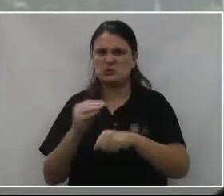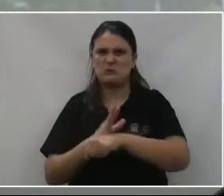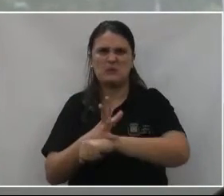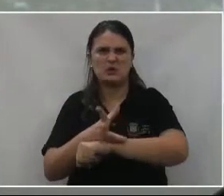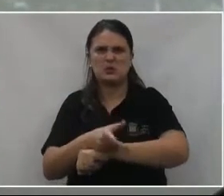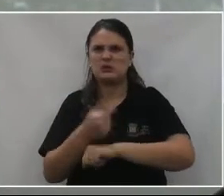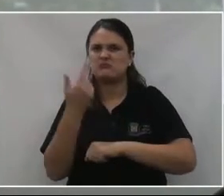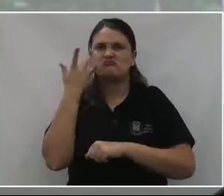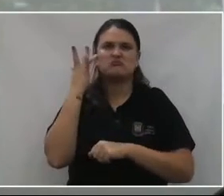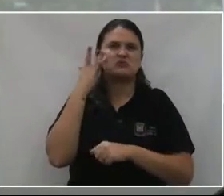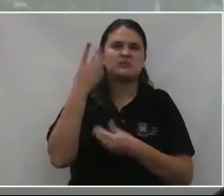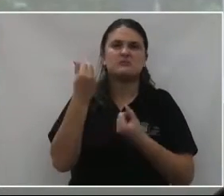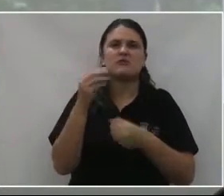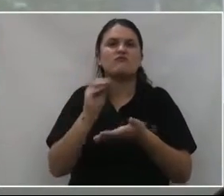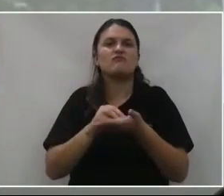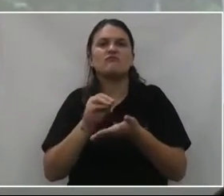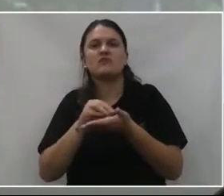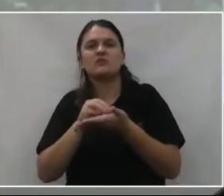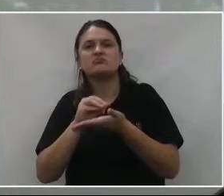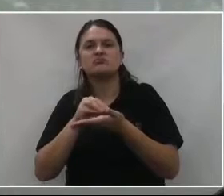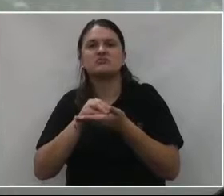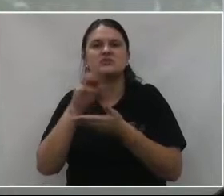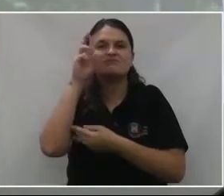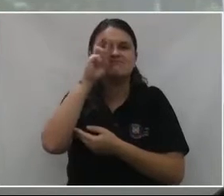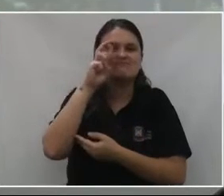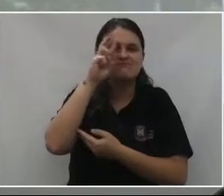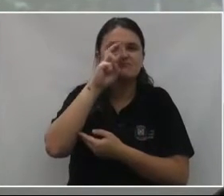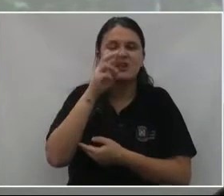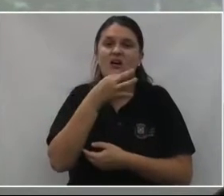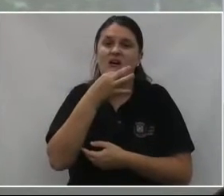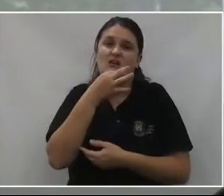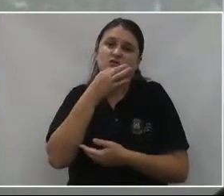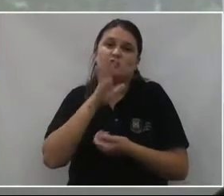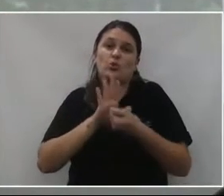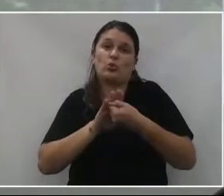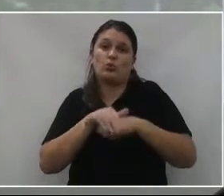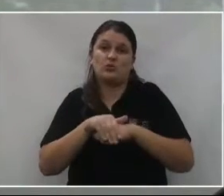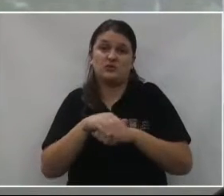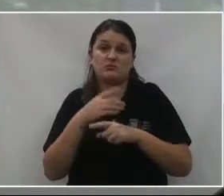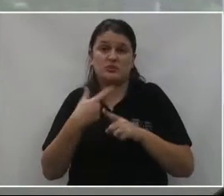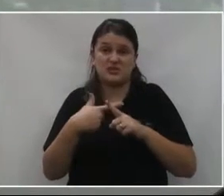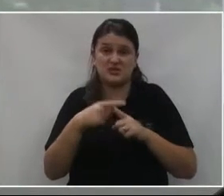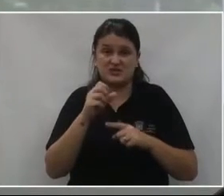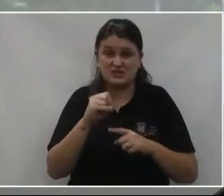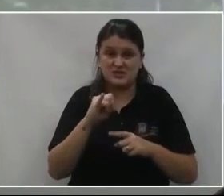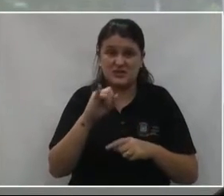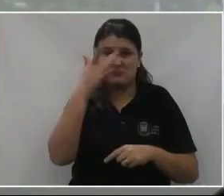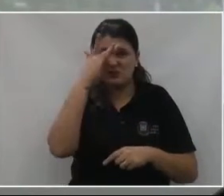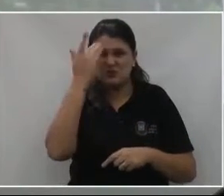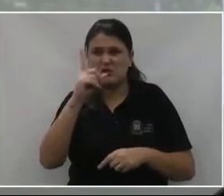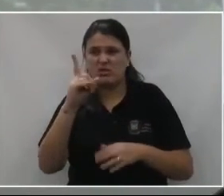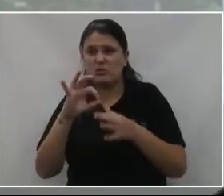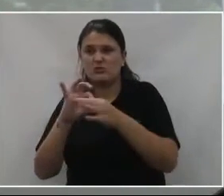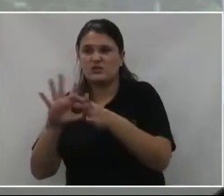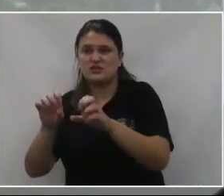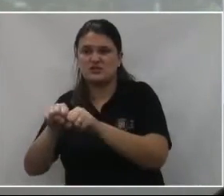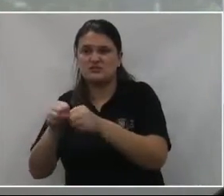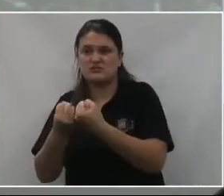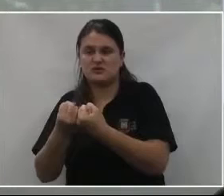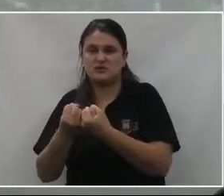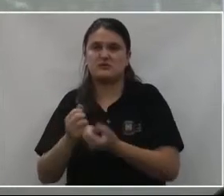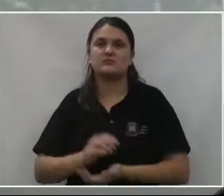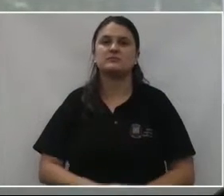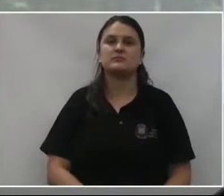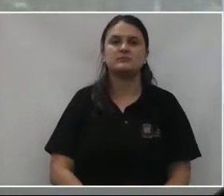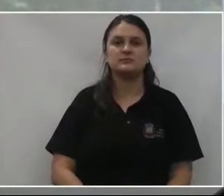é de dia, de noite, não tem como afirmar, mas acredito que seja noite, porque se tiver a família, o pessoal ali não vai deixar. O pessoal não vai deixar o Wander